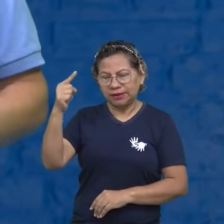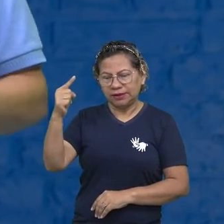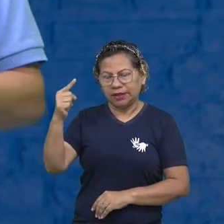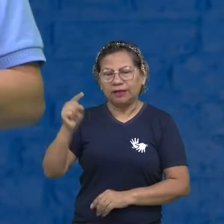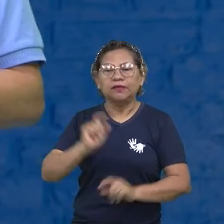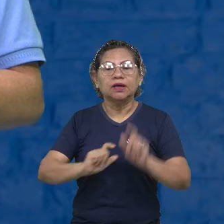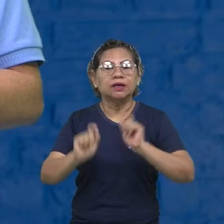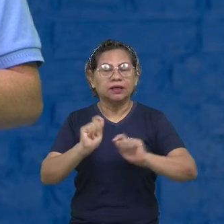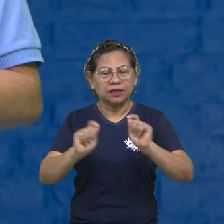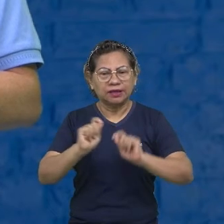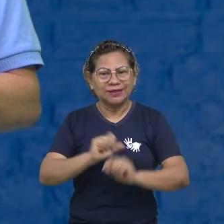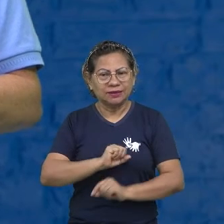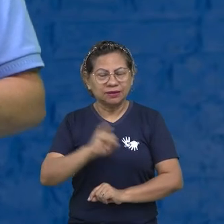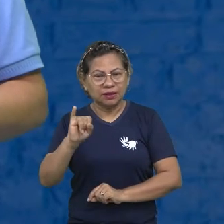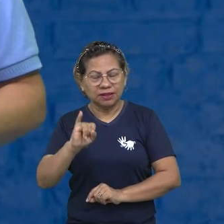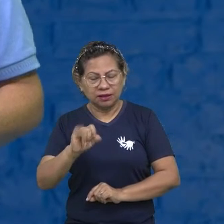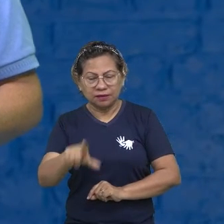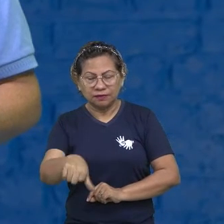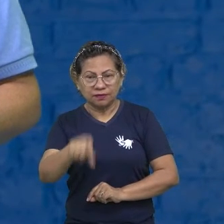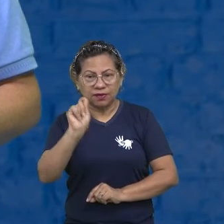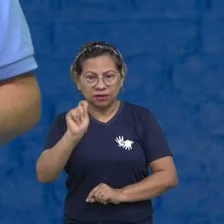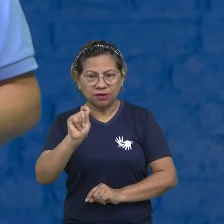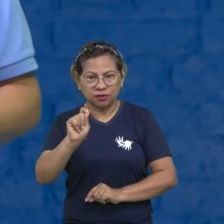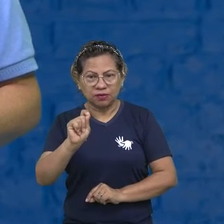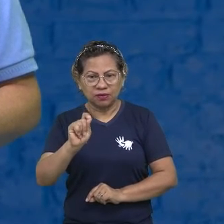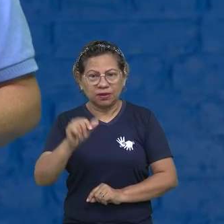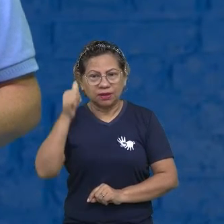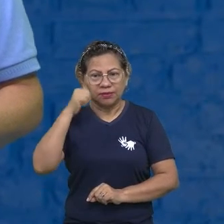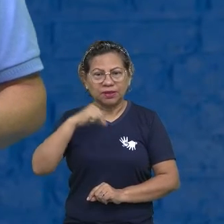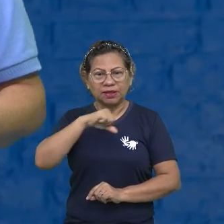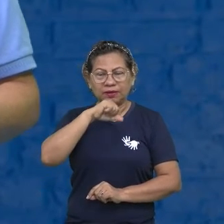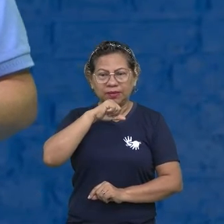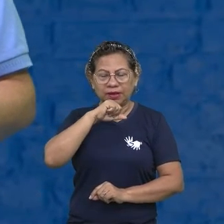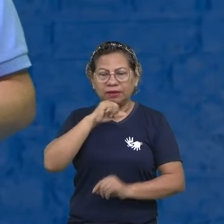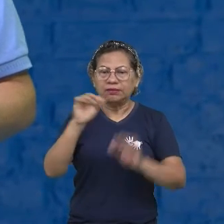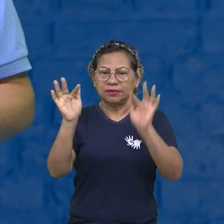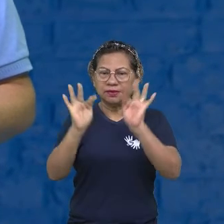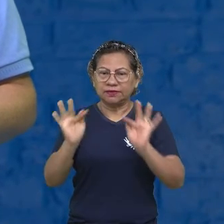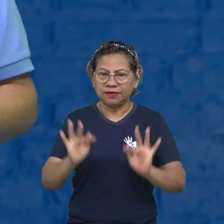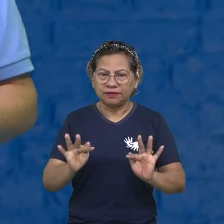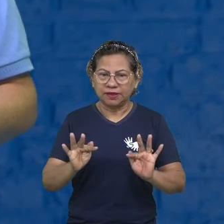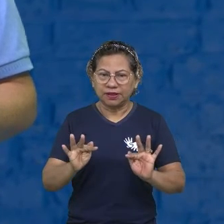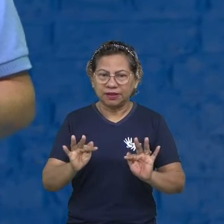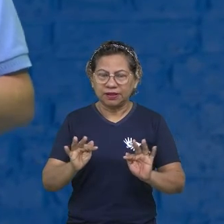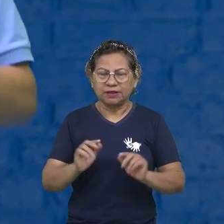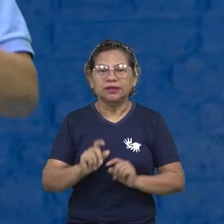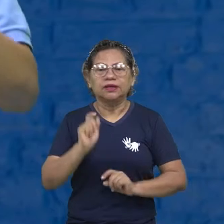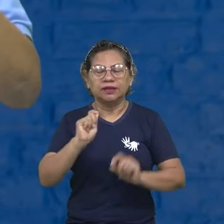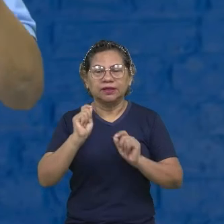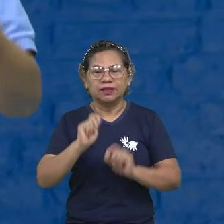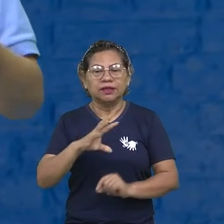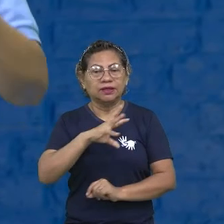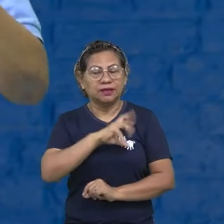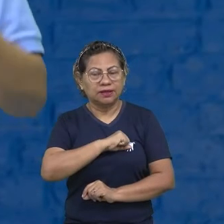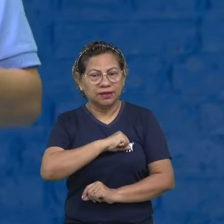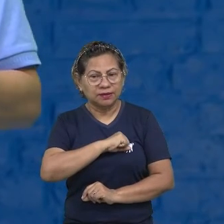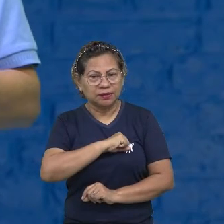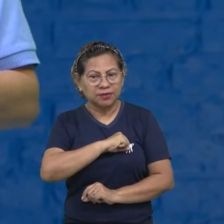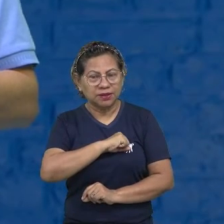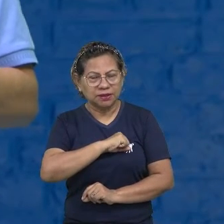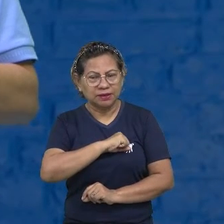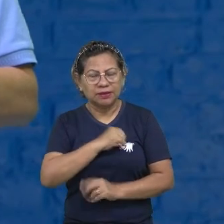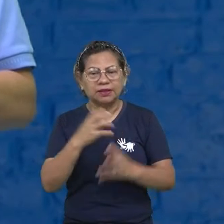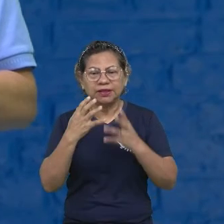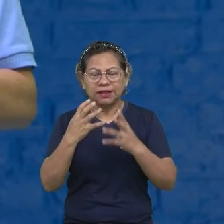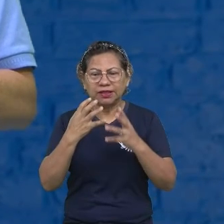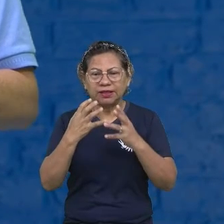Se eu fizer essa escolha, a minha mãe vai ficar feliz, a pessoa que me ama, as pessoas que me amam, que querem